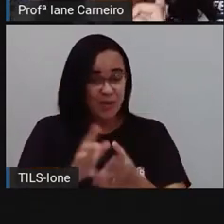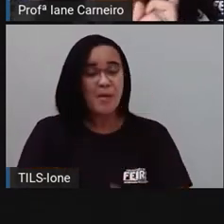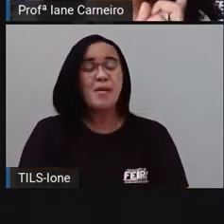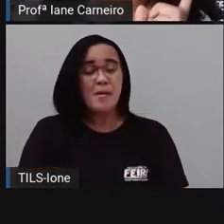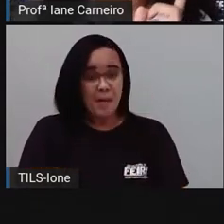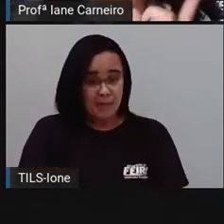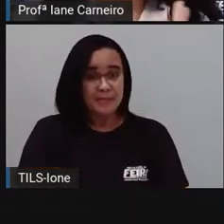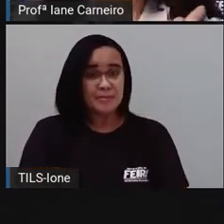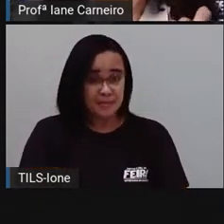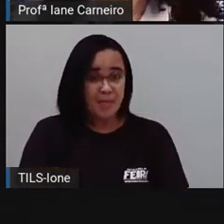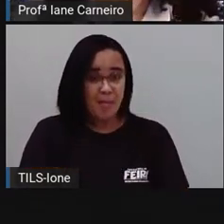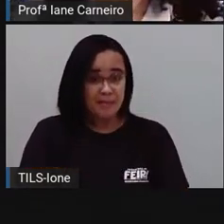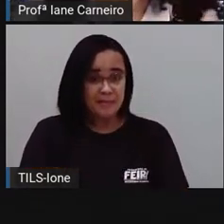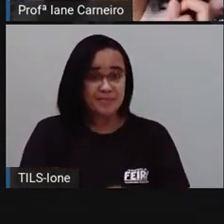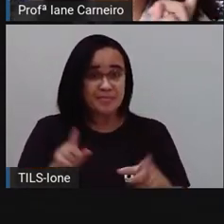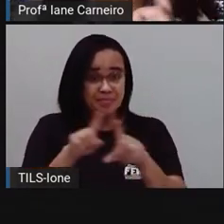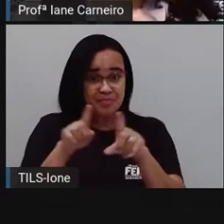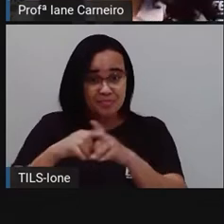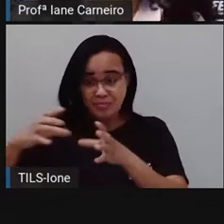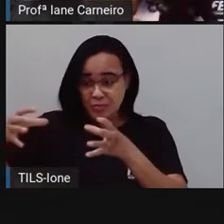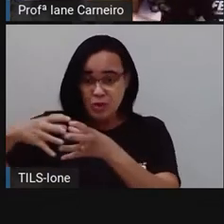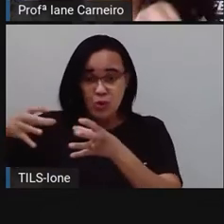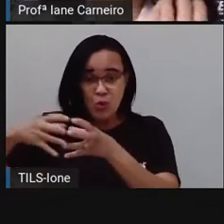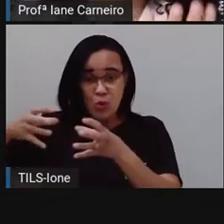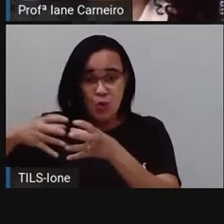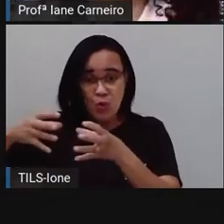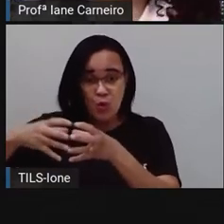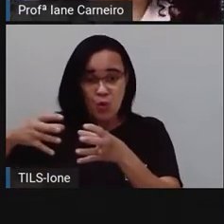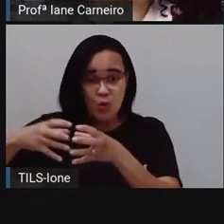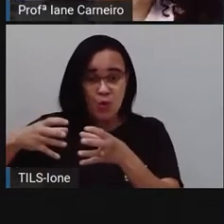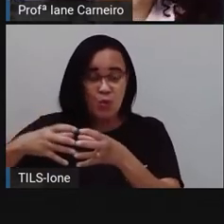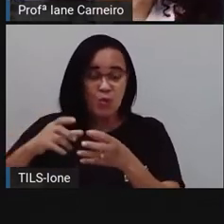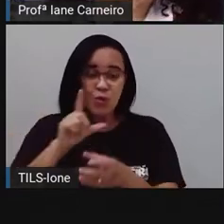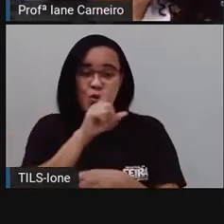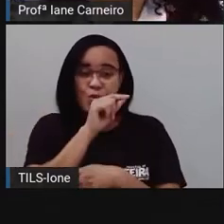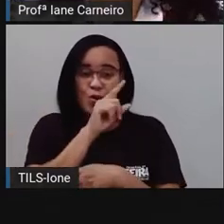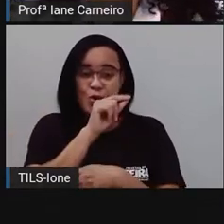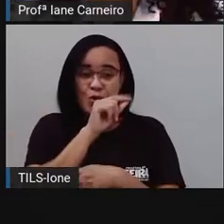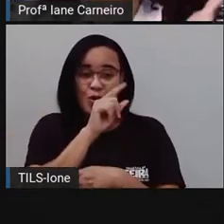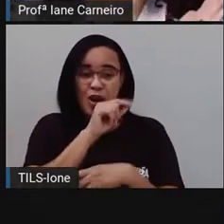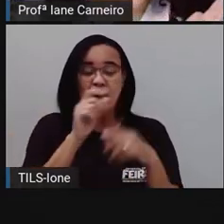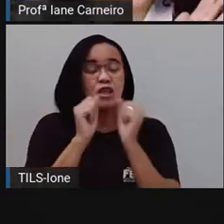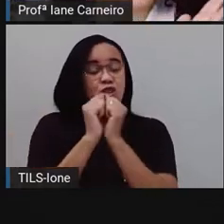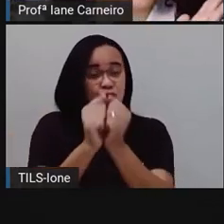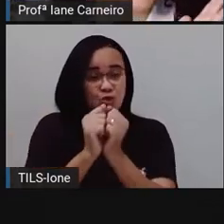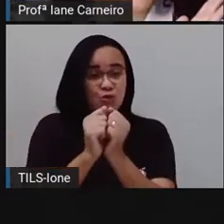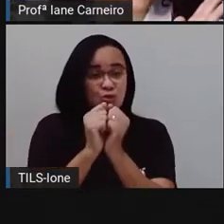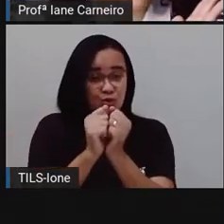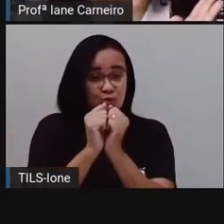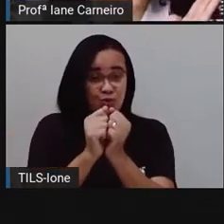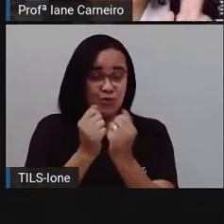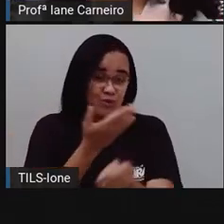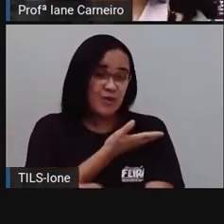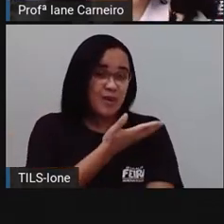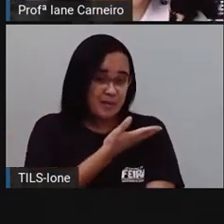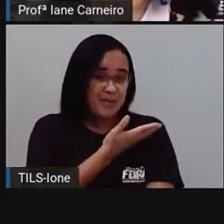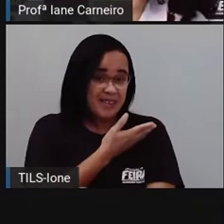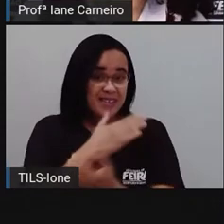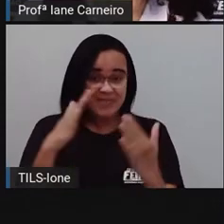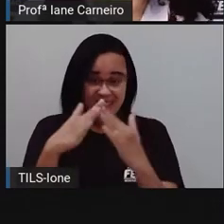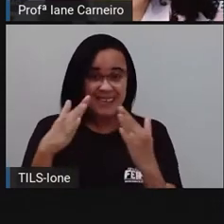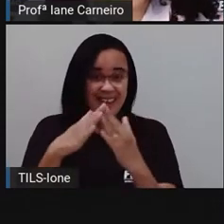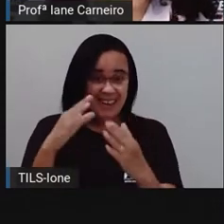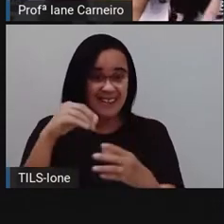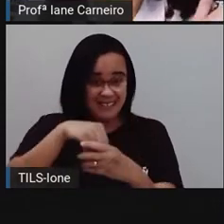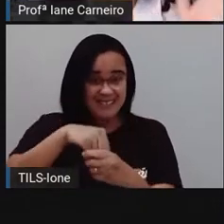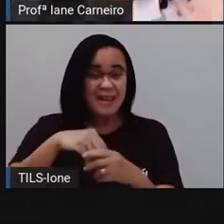Forme um bando de araras com os seus amigos. E aí como vocês estão em casa, né? Quem estiver ouvindo a pró aí da escola, pode fazer aí